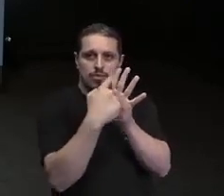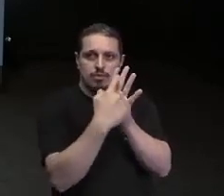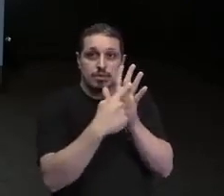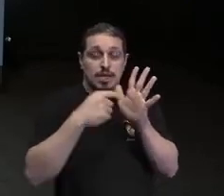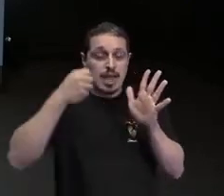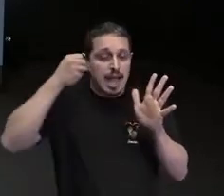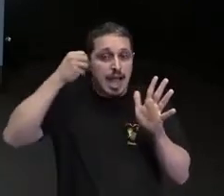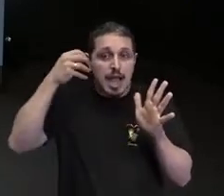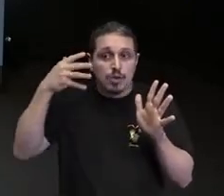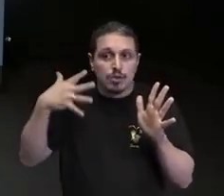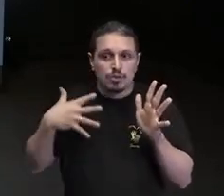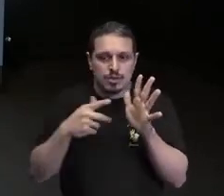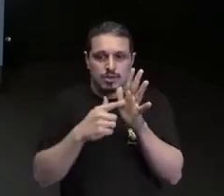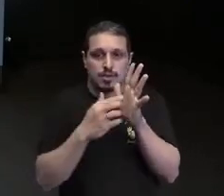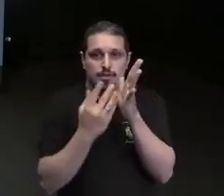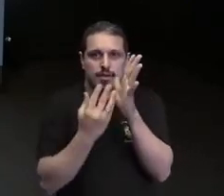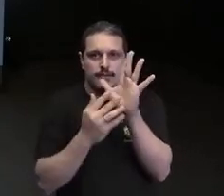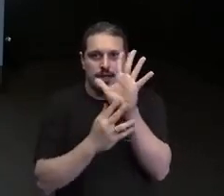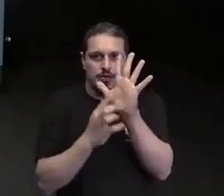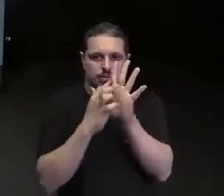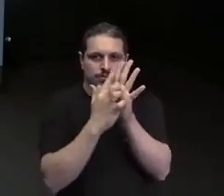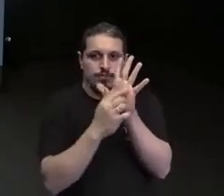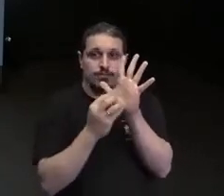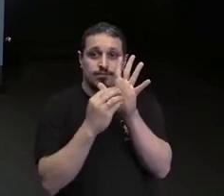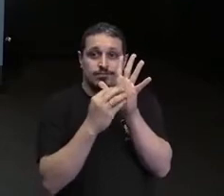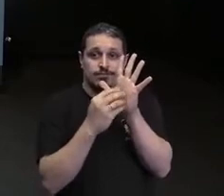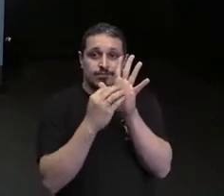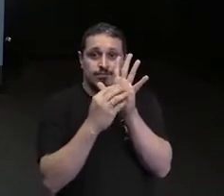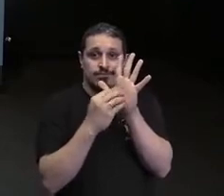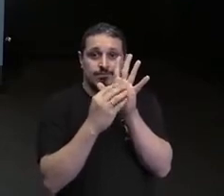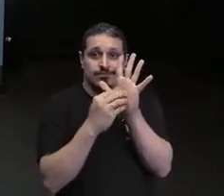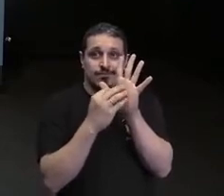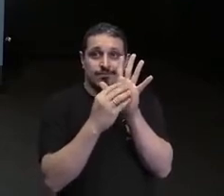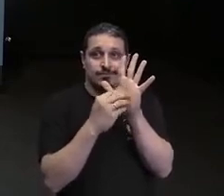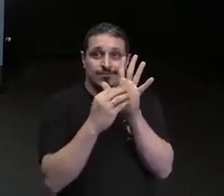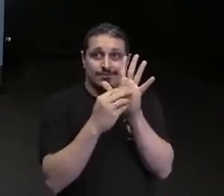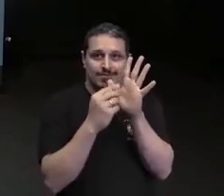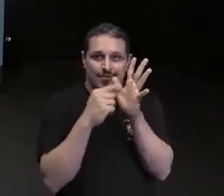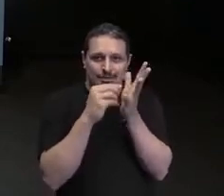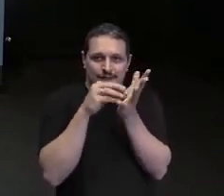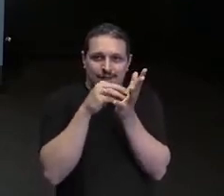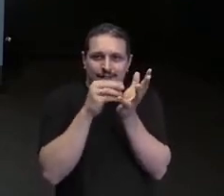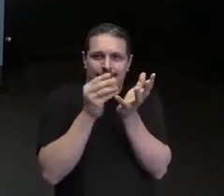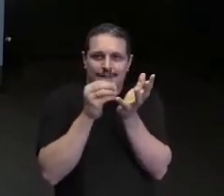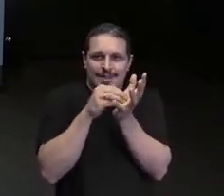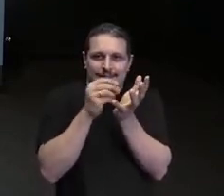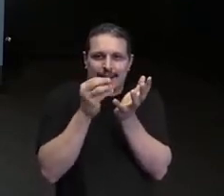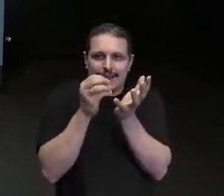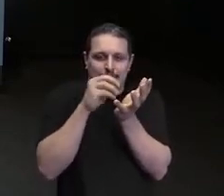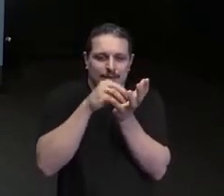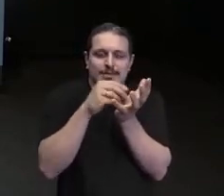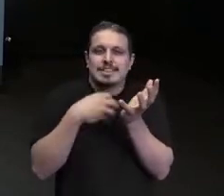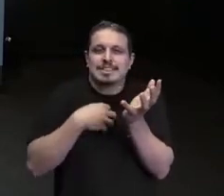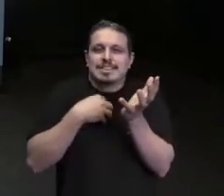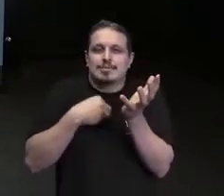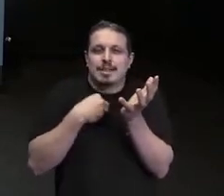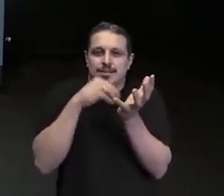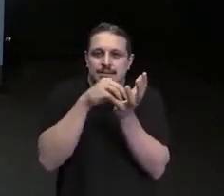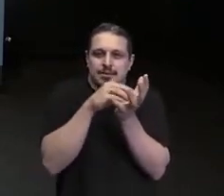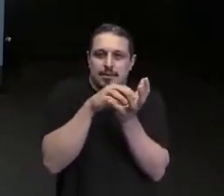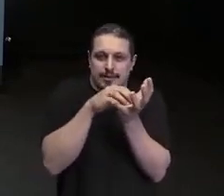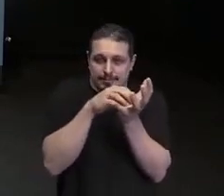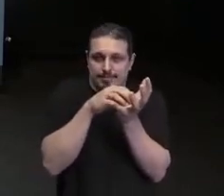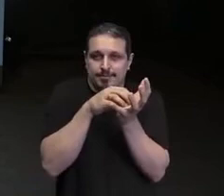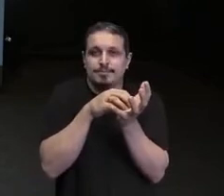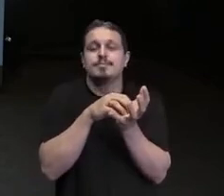verde, e nessa mão tem sementes de diferentes características. E para falar sobre esse tema, eu